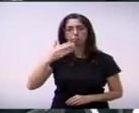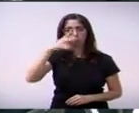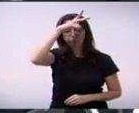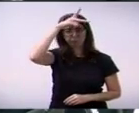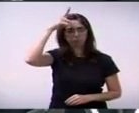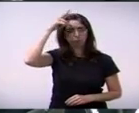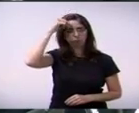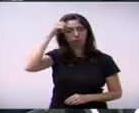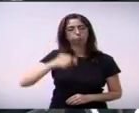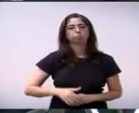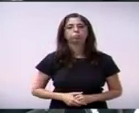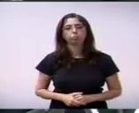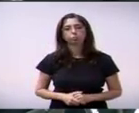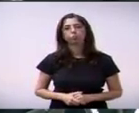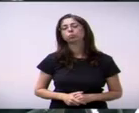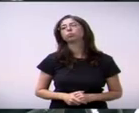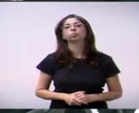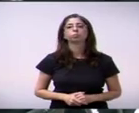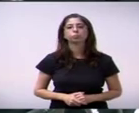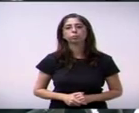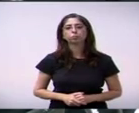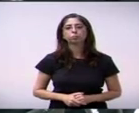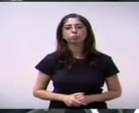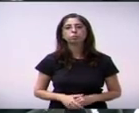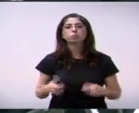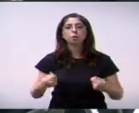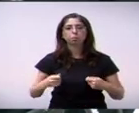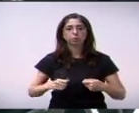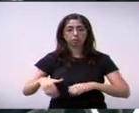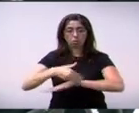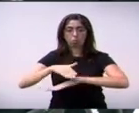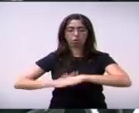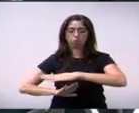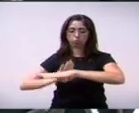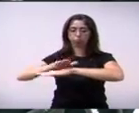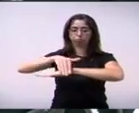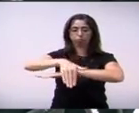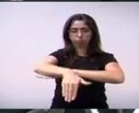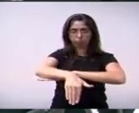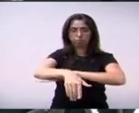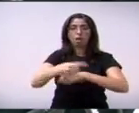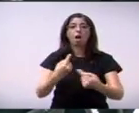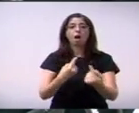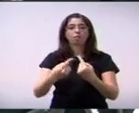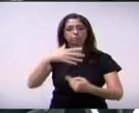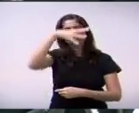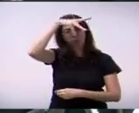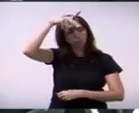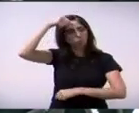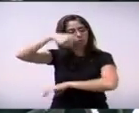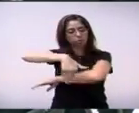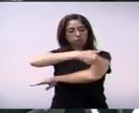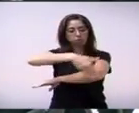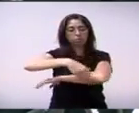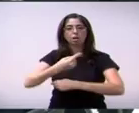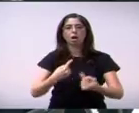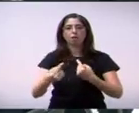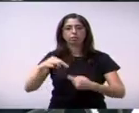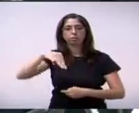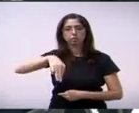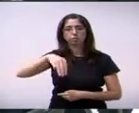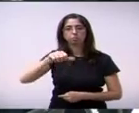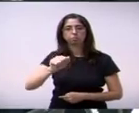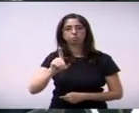executivo a construção de uma lombofaixa na avenida Guaraná, esquina com a avenida Madri,